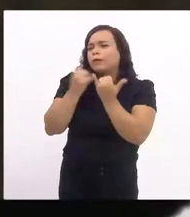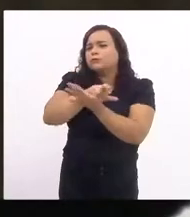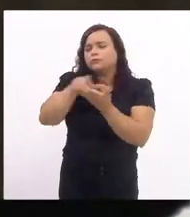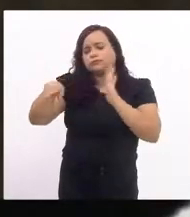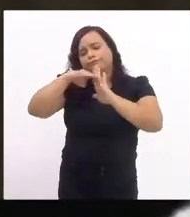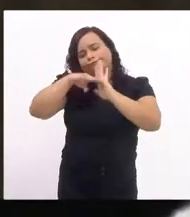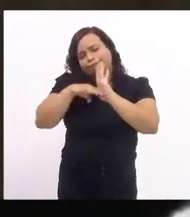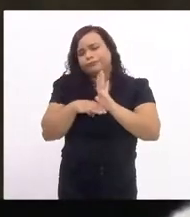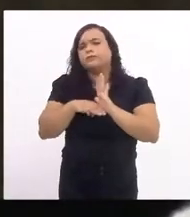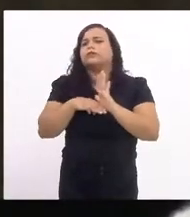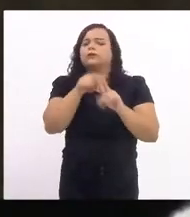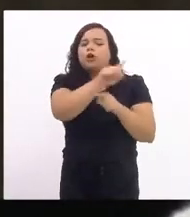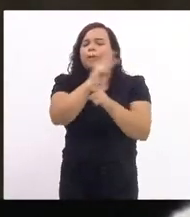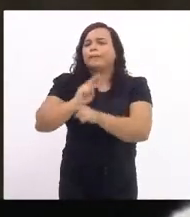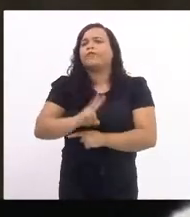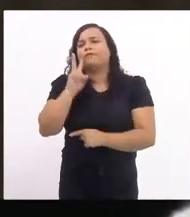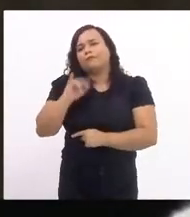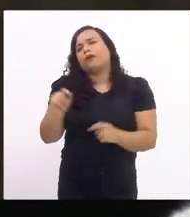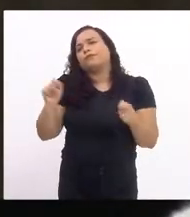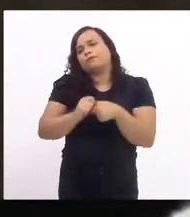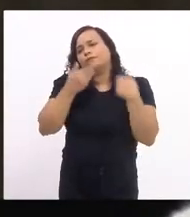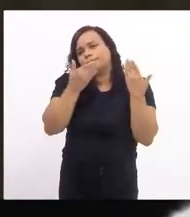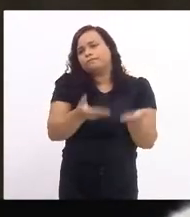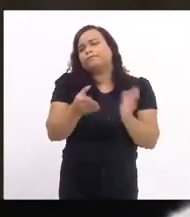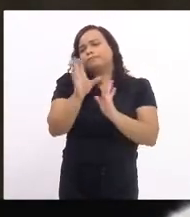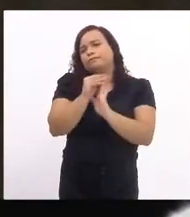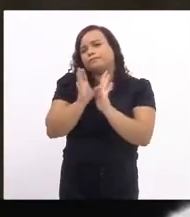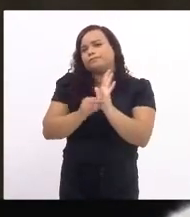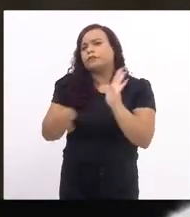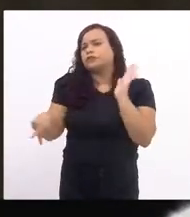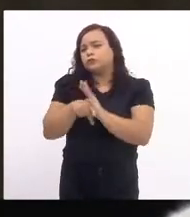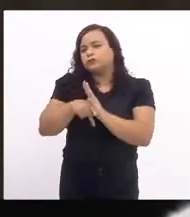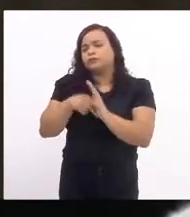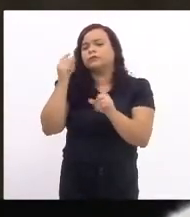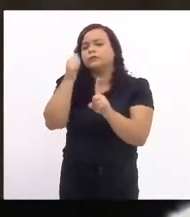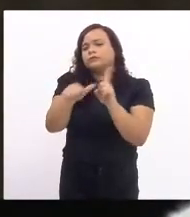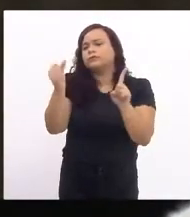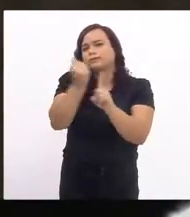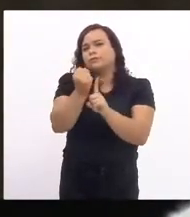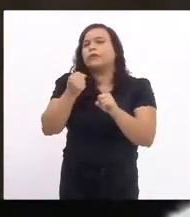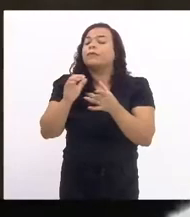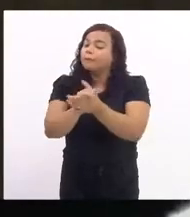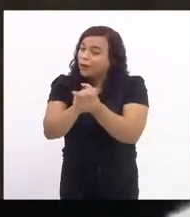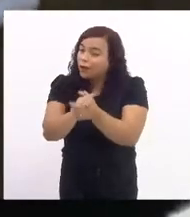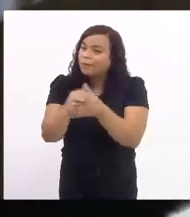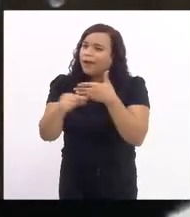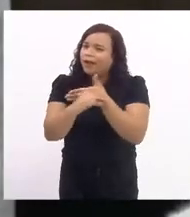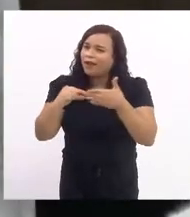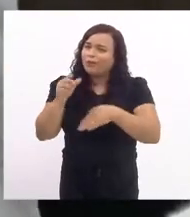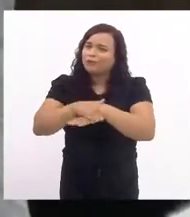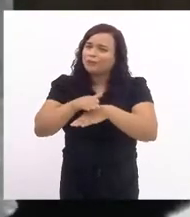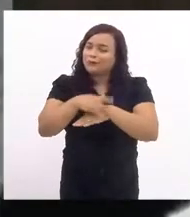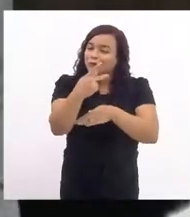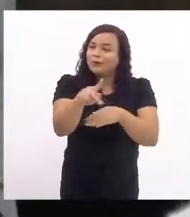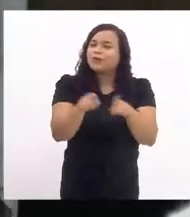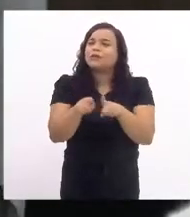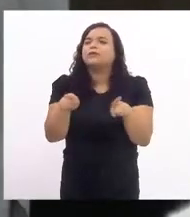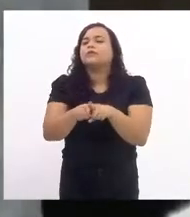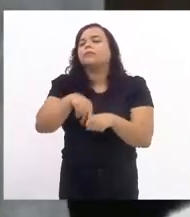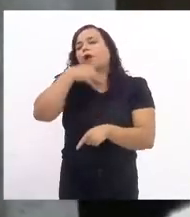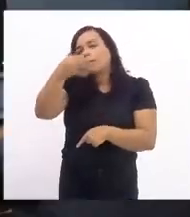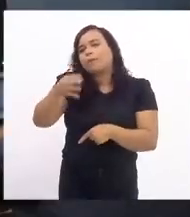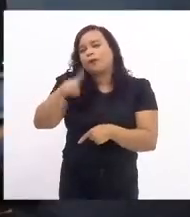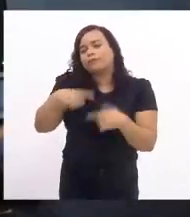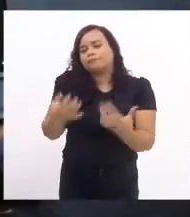esse observatório vai fazer em torno da pauta do feminicídio. Portanto, parabéns à autora, e o parecer da Comissão de Ciência e Tecnologia é